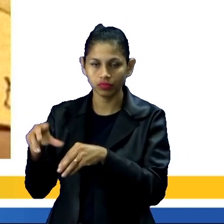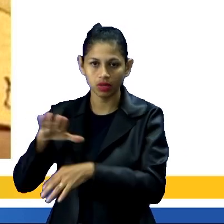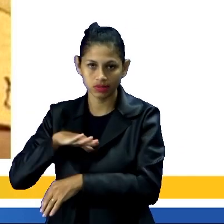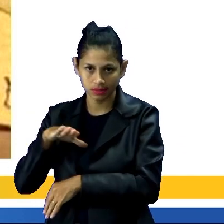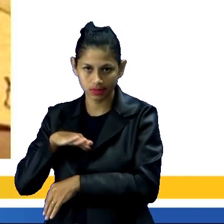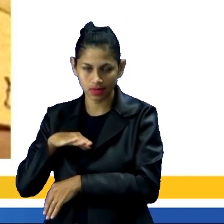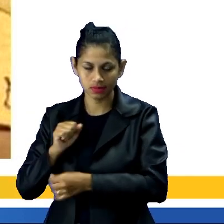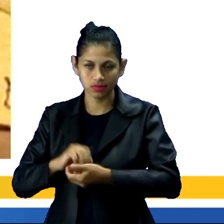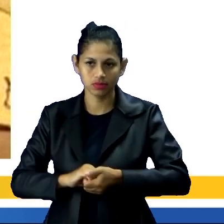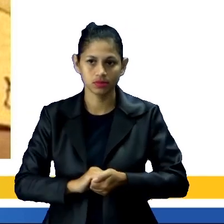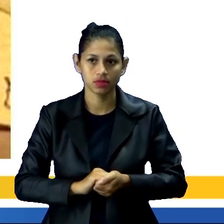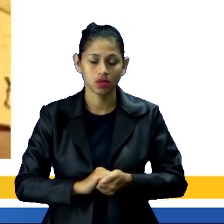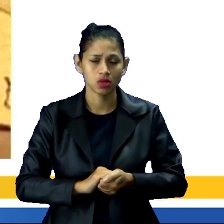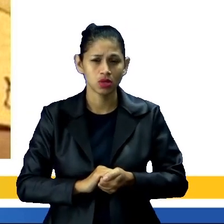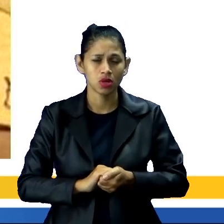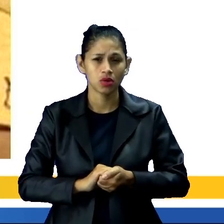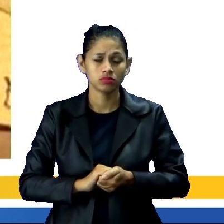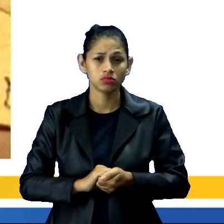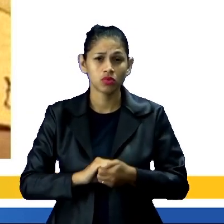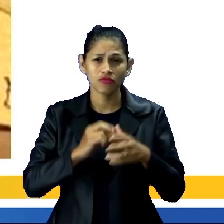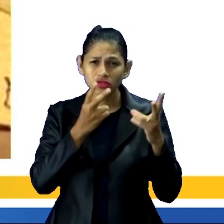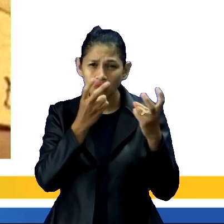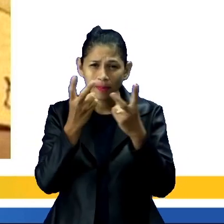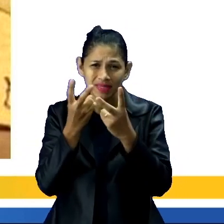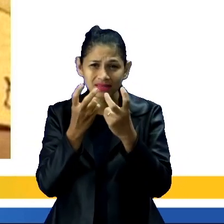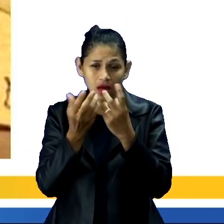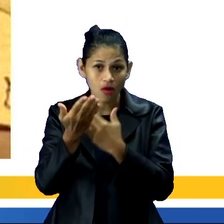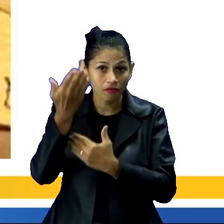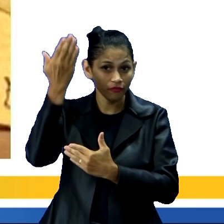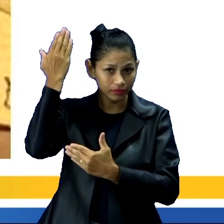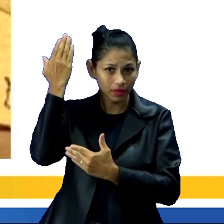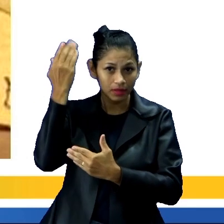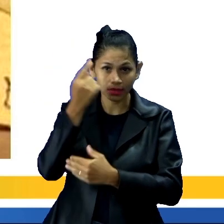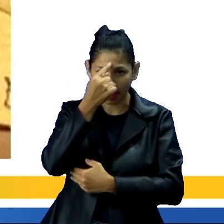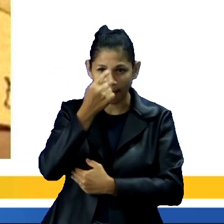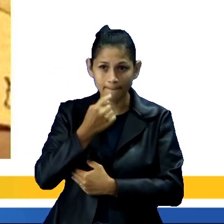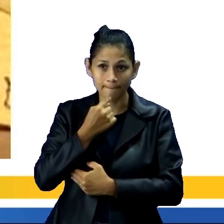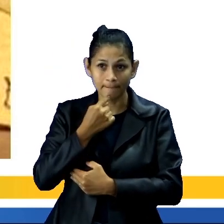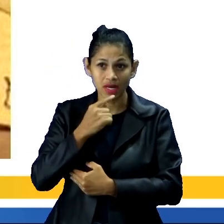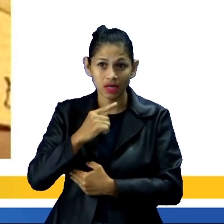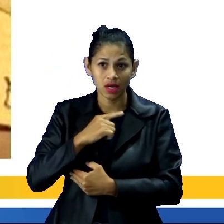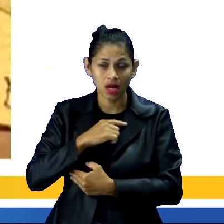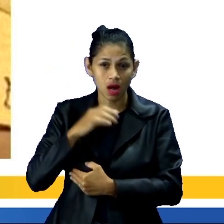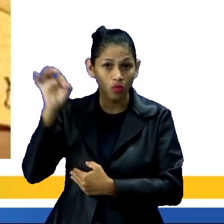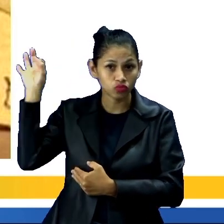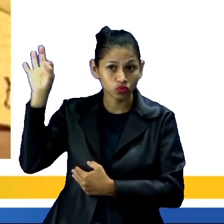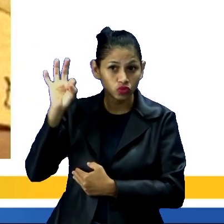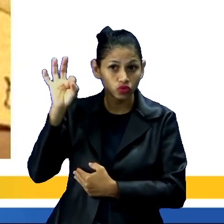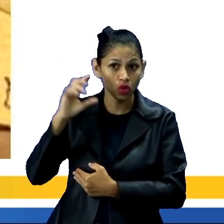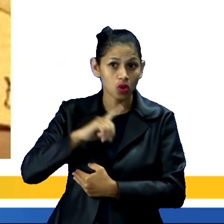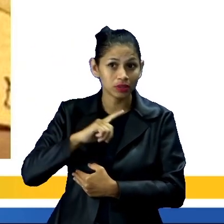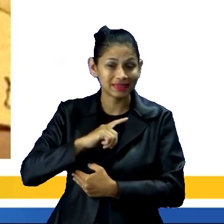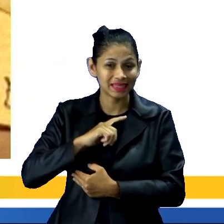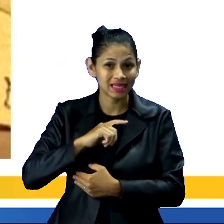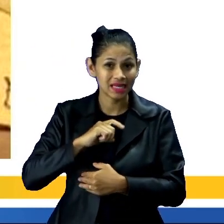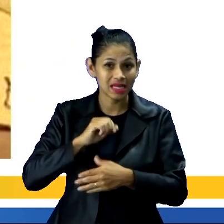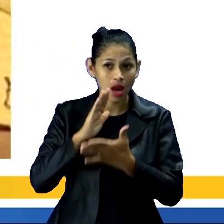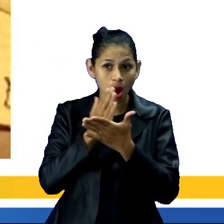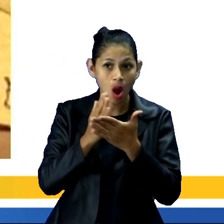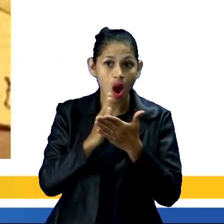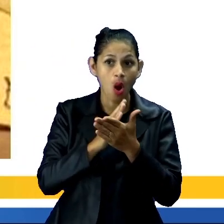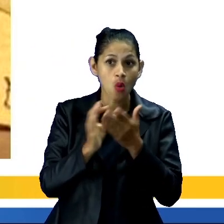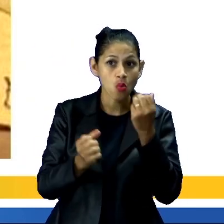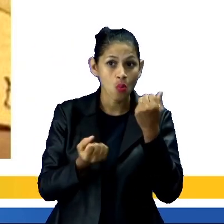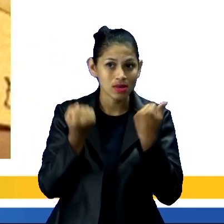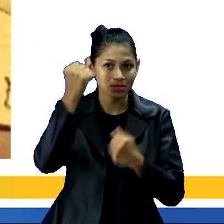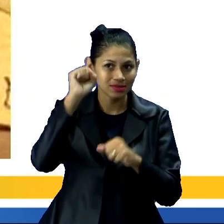Se vocês observarem ao fundo da imagem, além do sol, né, sendo representado, a gente vê algumas máquinas, né, do